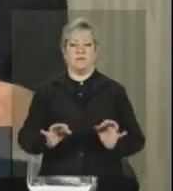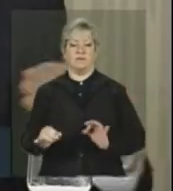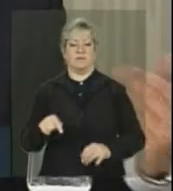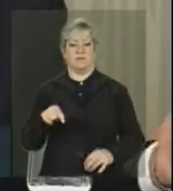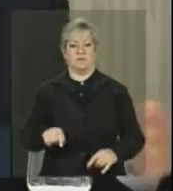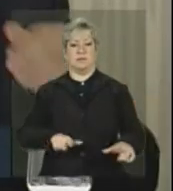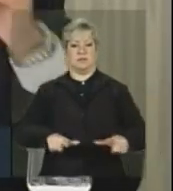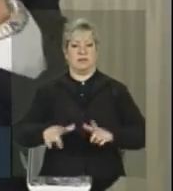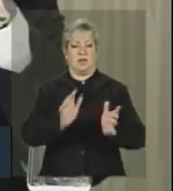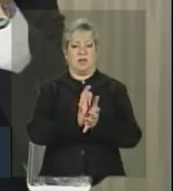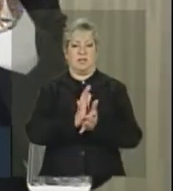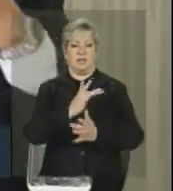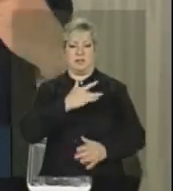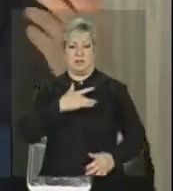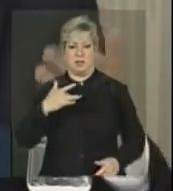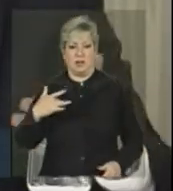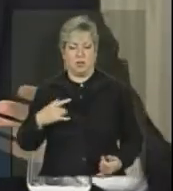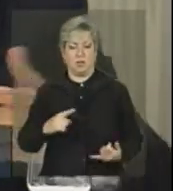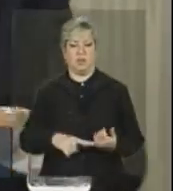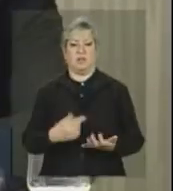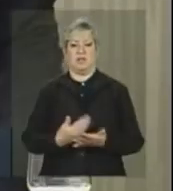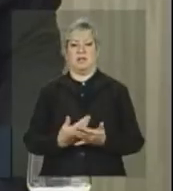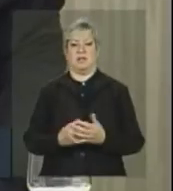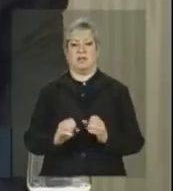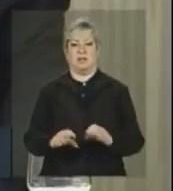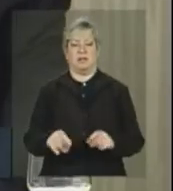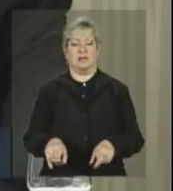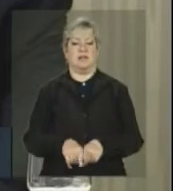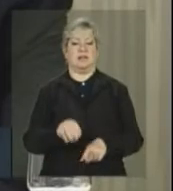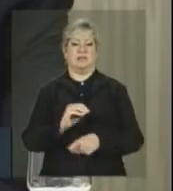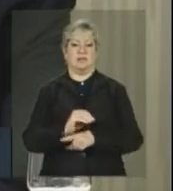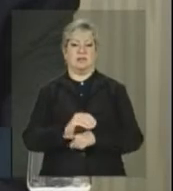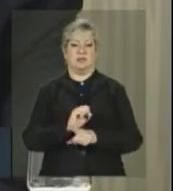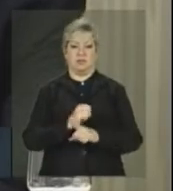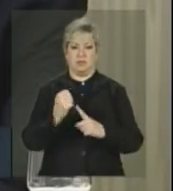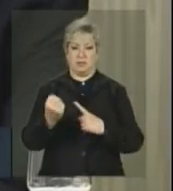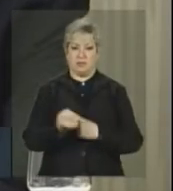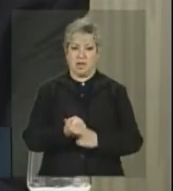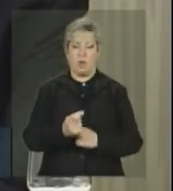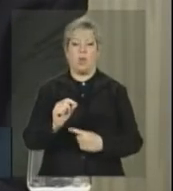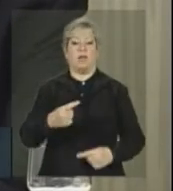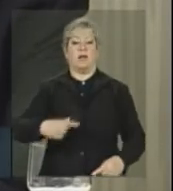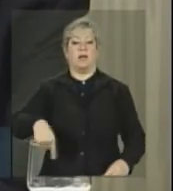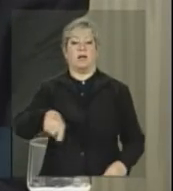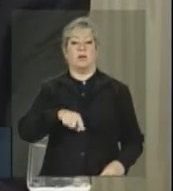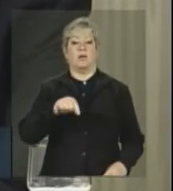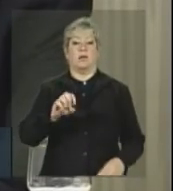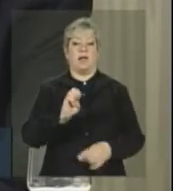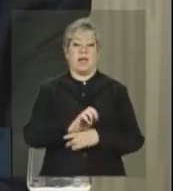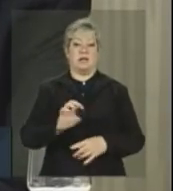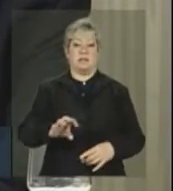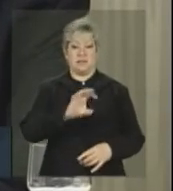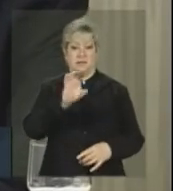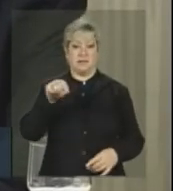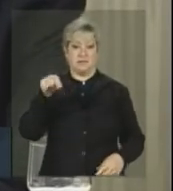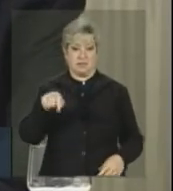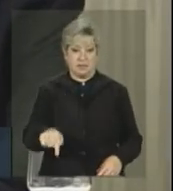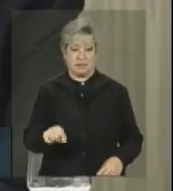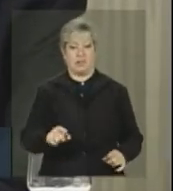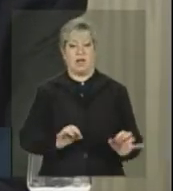no campo da saúde, na educação, na assistência social, aquilo do Estado se reorganizar para